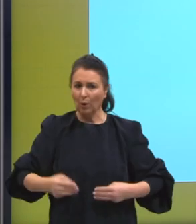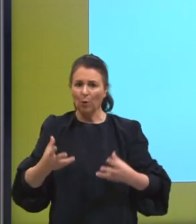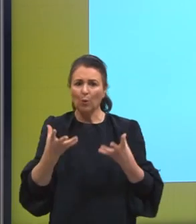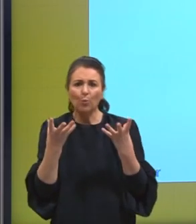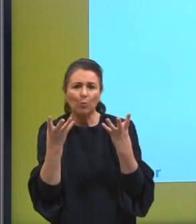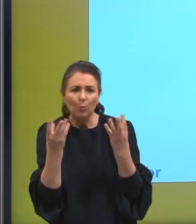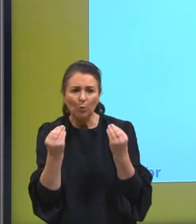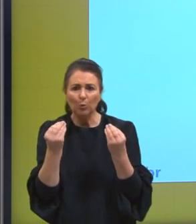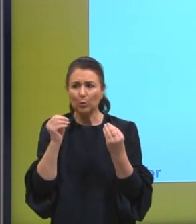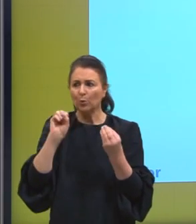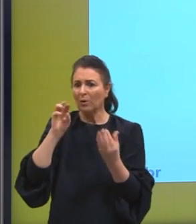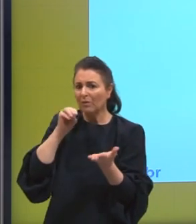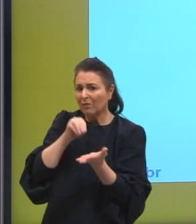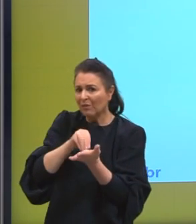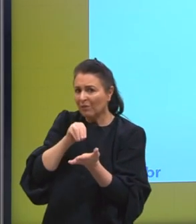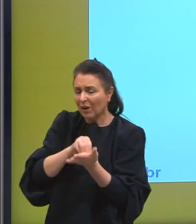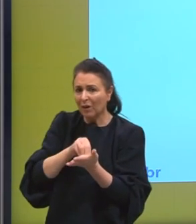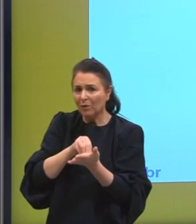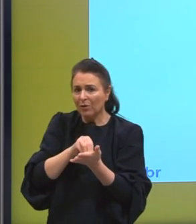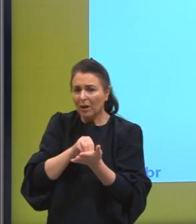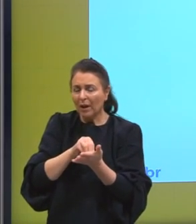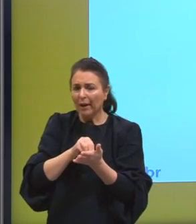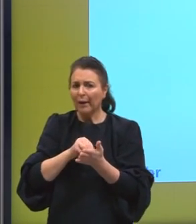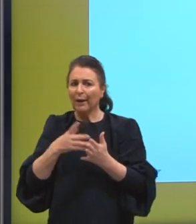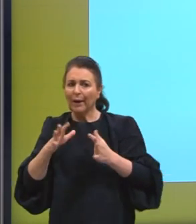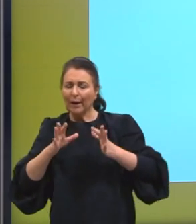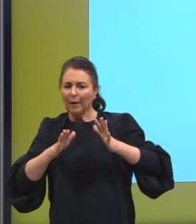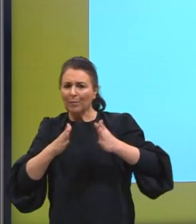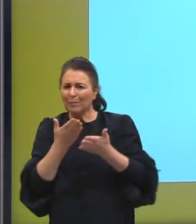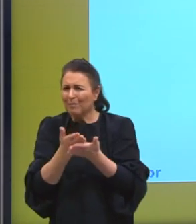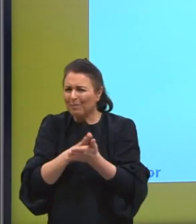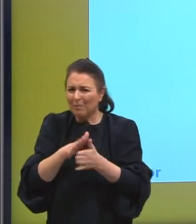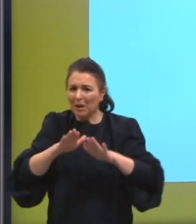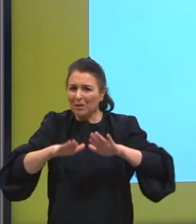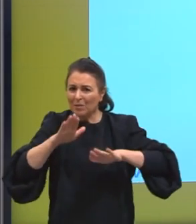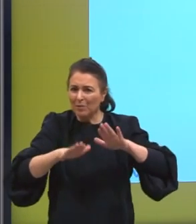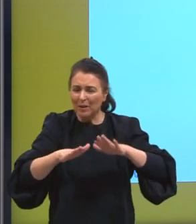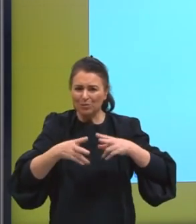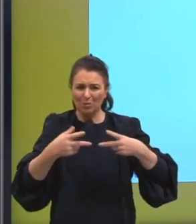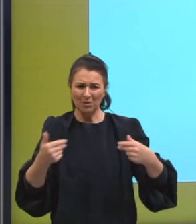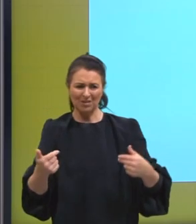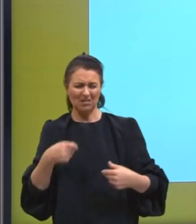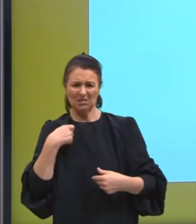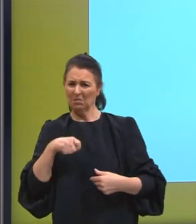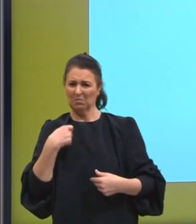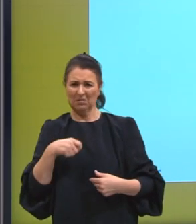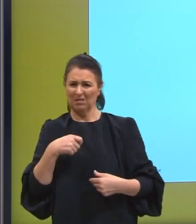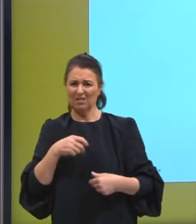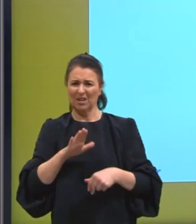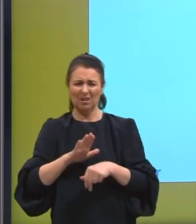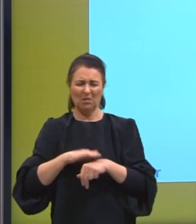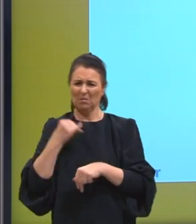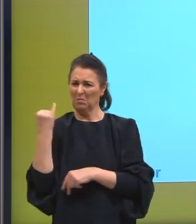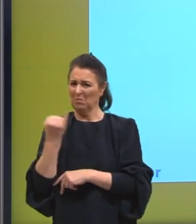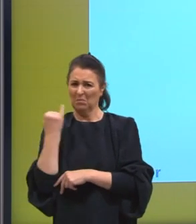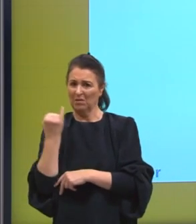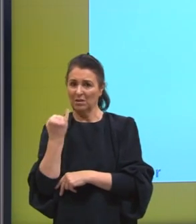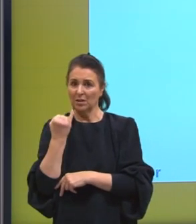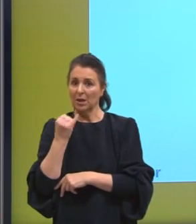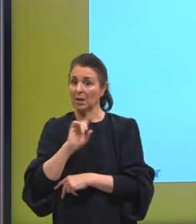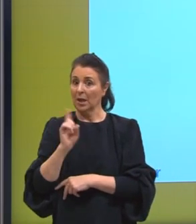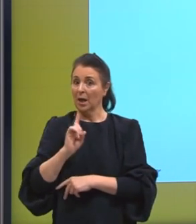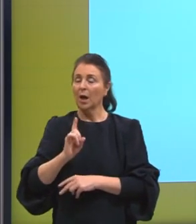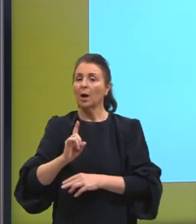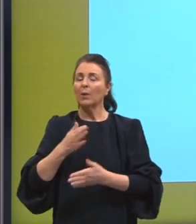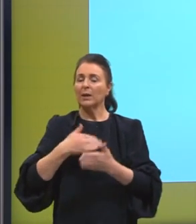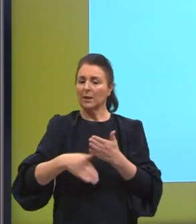falta e a falta e a questão da moderação são elementos supérfluos não, lembra que ele pregava muita moderação então,